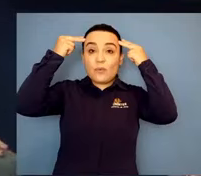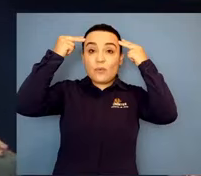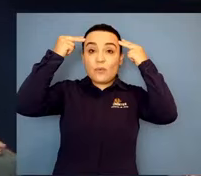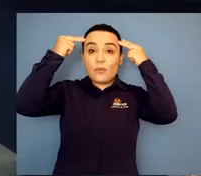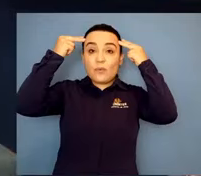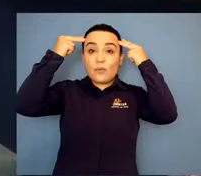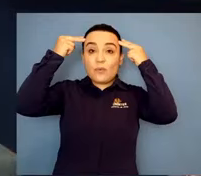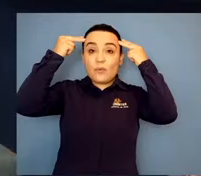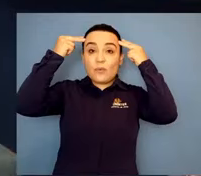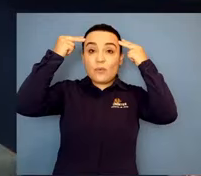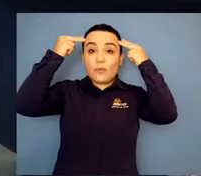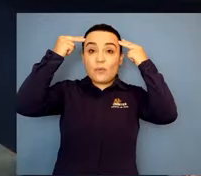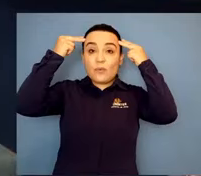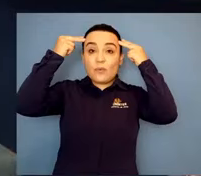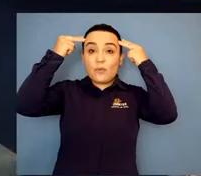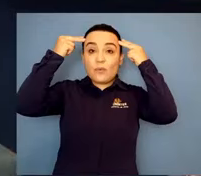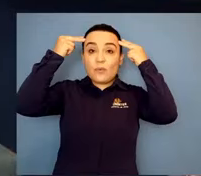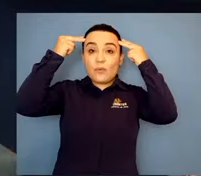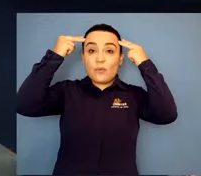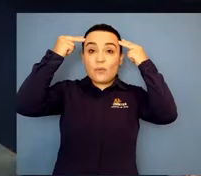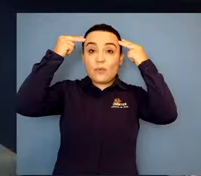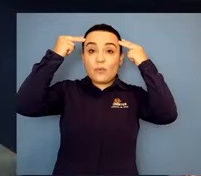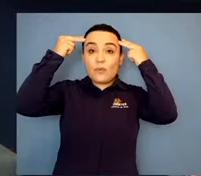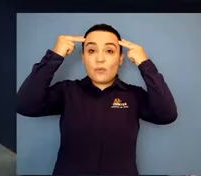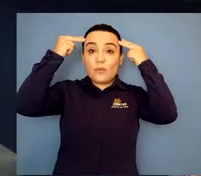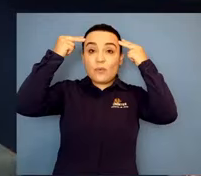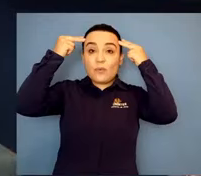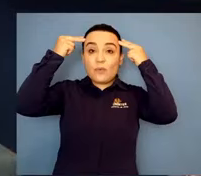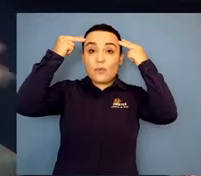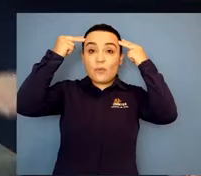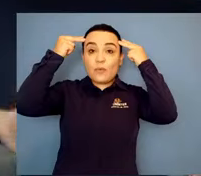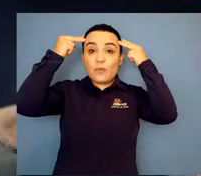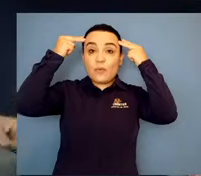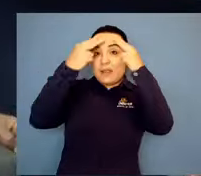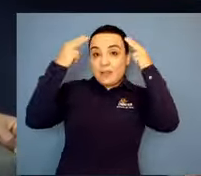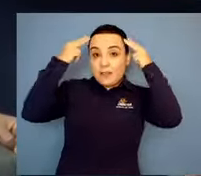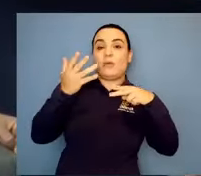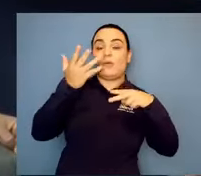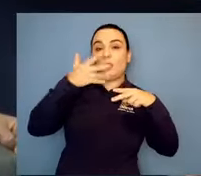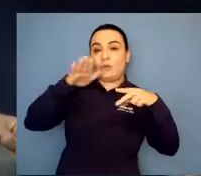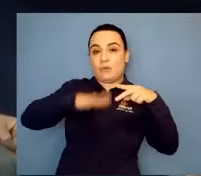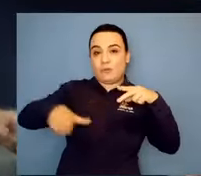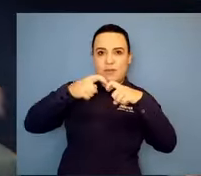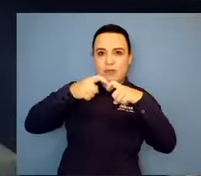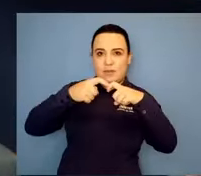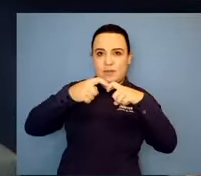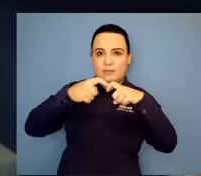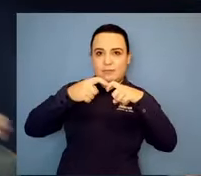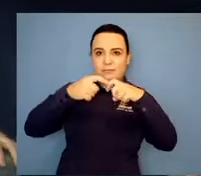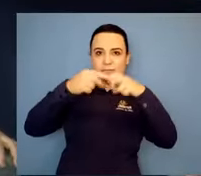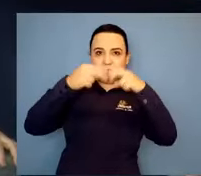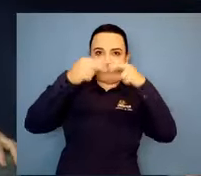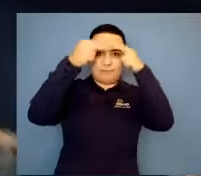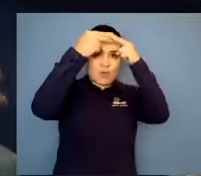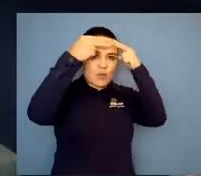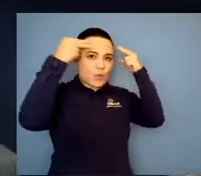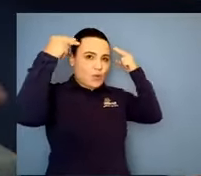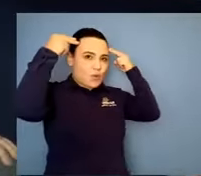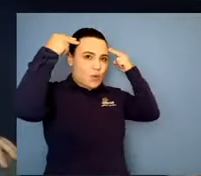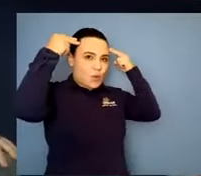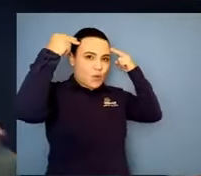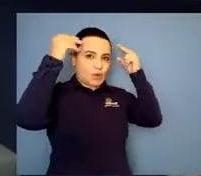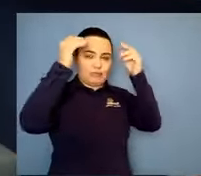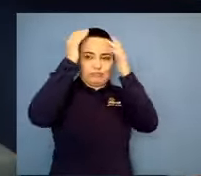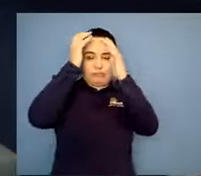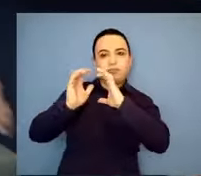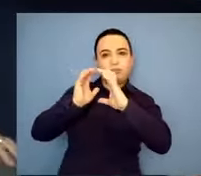E levei. Só que, de novo, gente, entre uma consulta e outra, mais um mês e pouco. Nossa. Né? A neuropediatra, então, atendeu